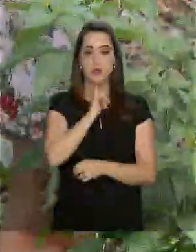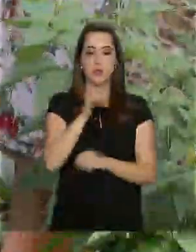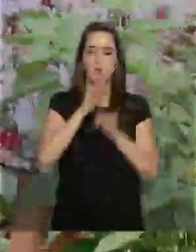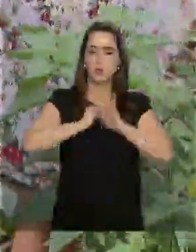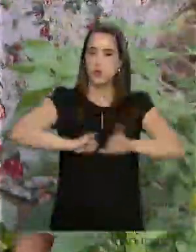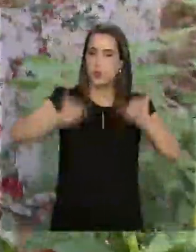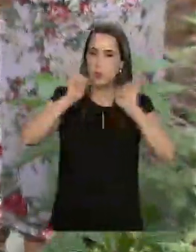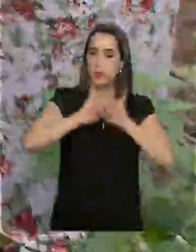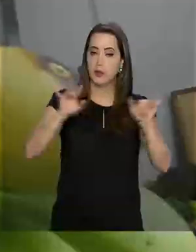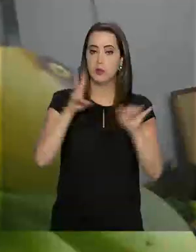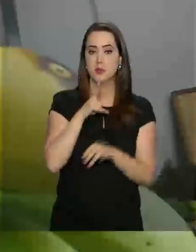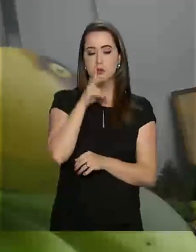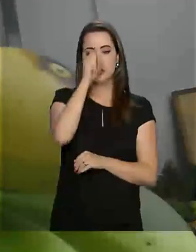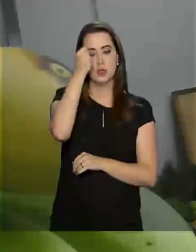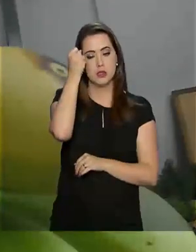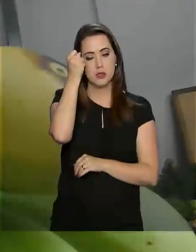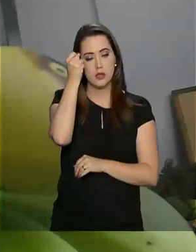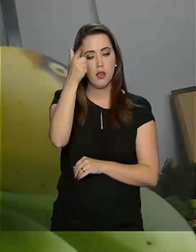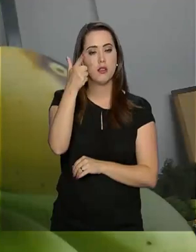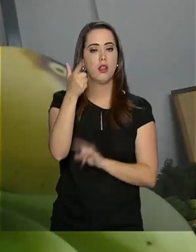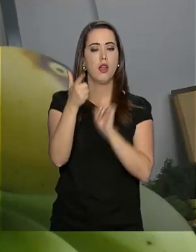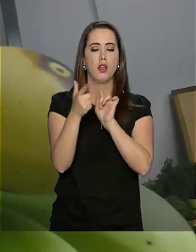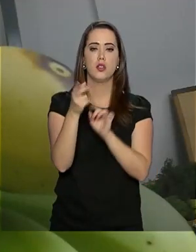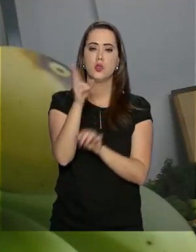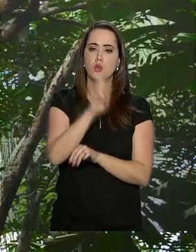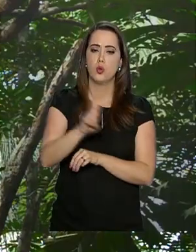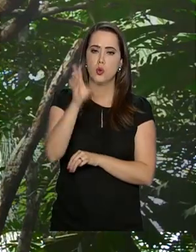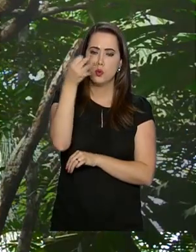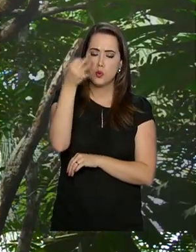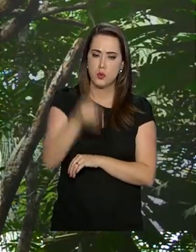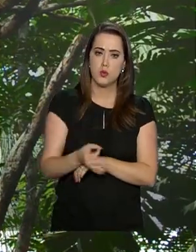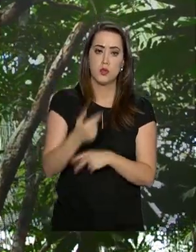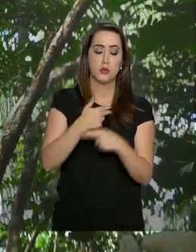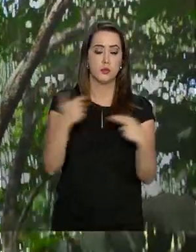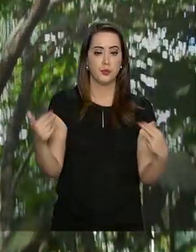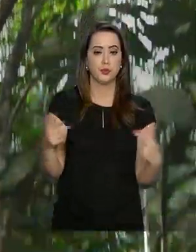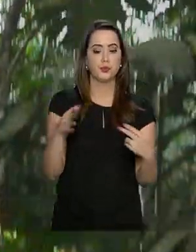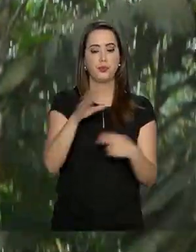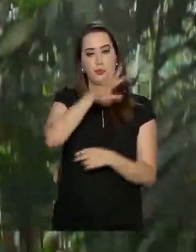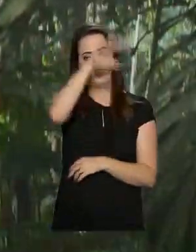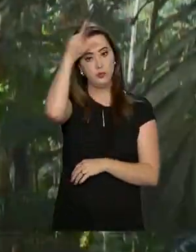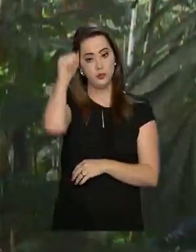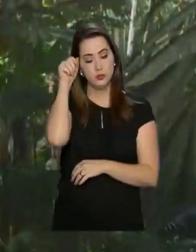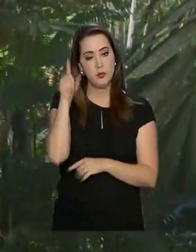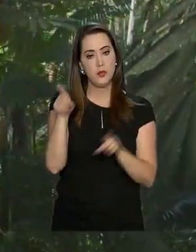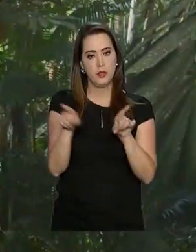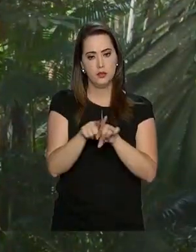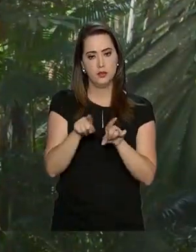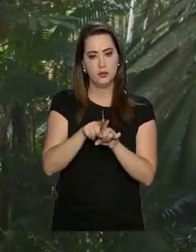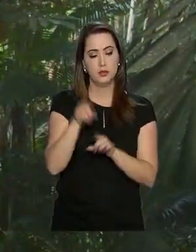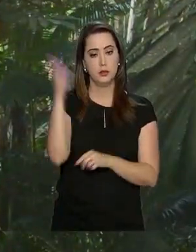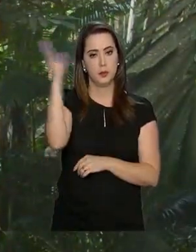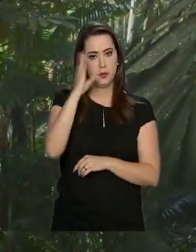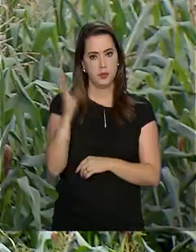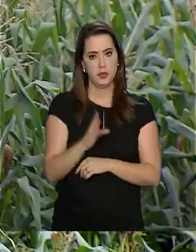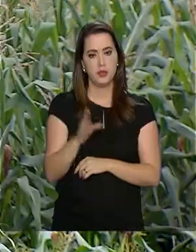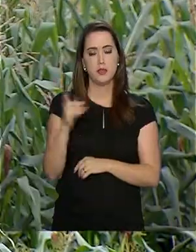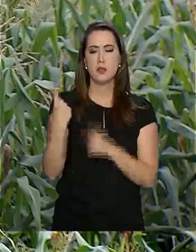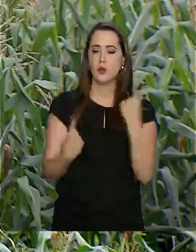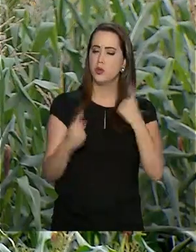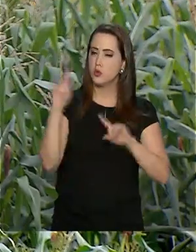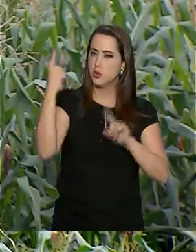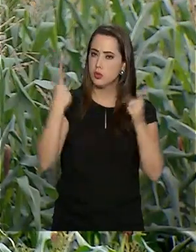campanhas para fortalecer a ideia de consumo consciente dos produtos da Amazônia. Além disso, Brasil e Chile